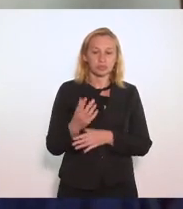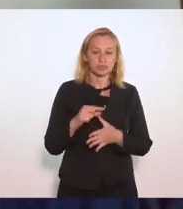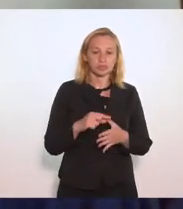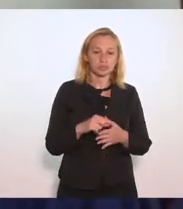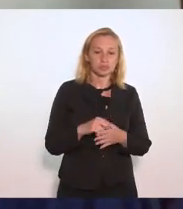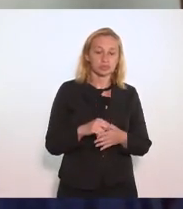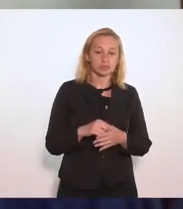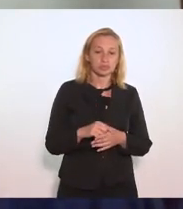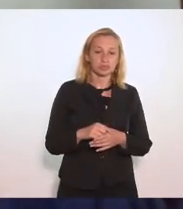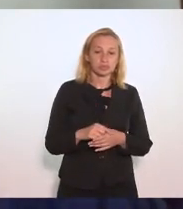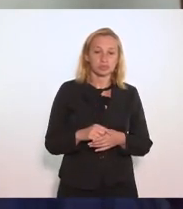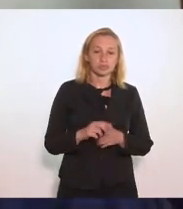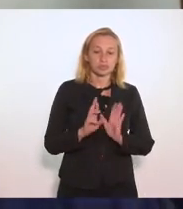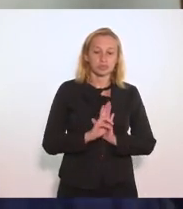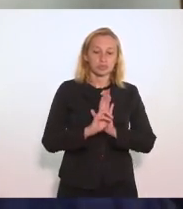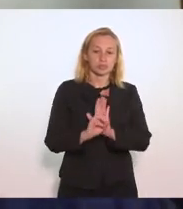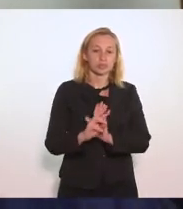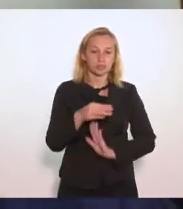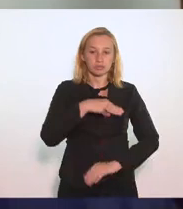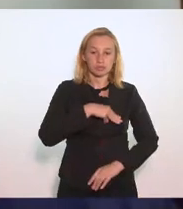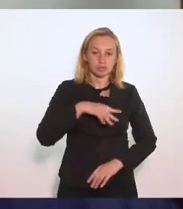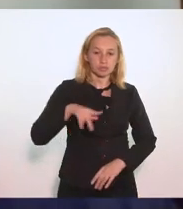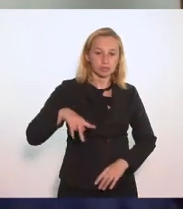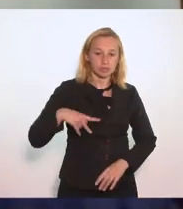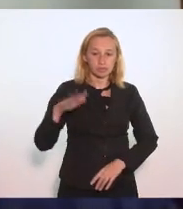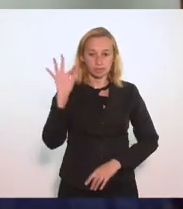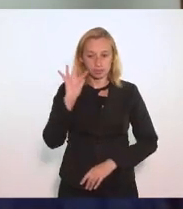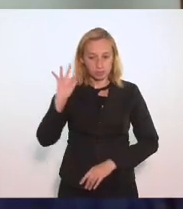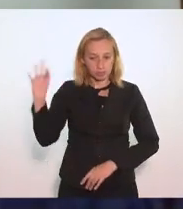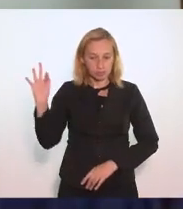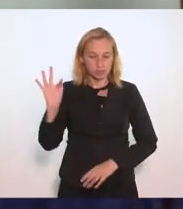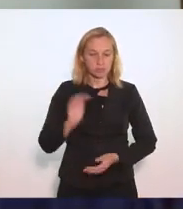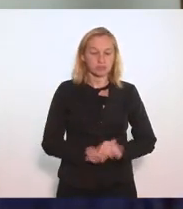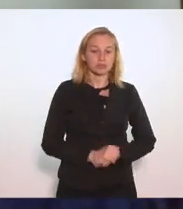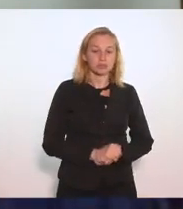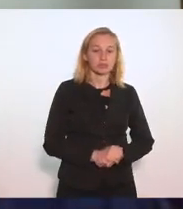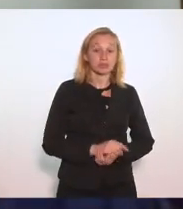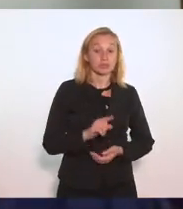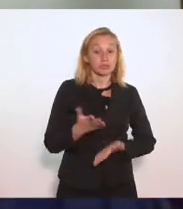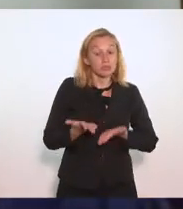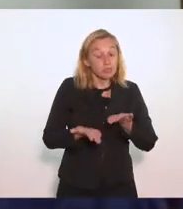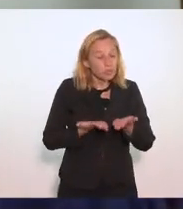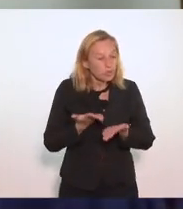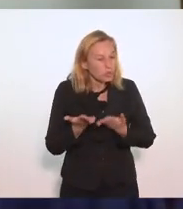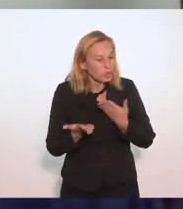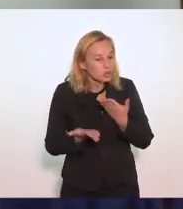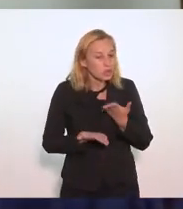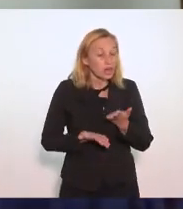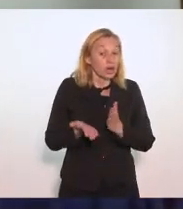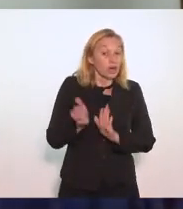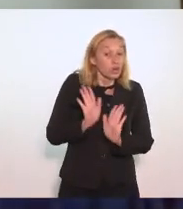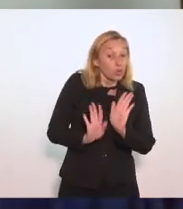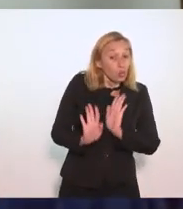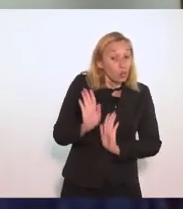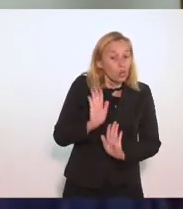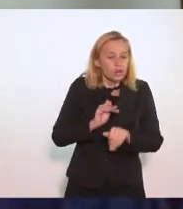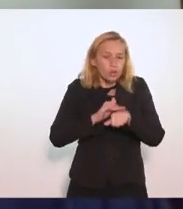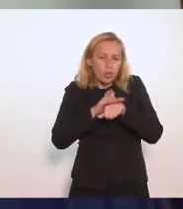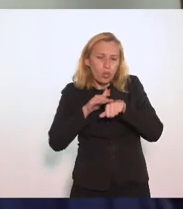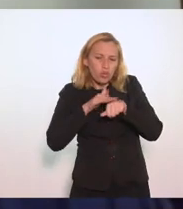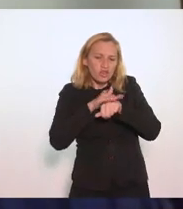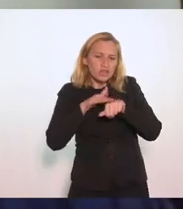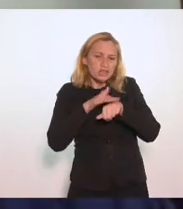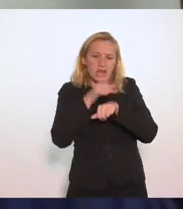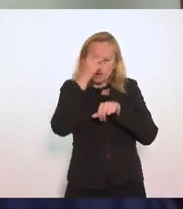Do Ministério Público Federal Ela teve o cuidado De conversar Com